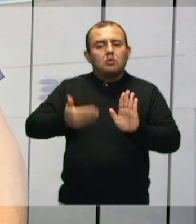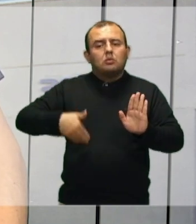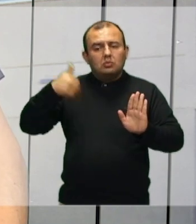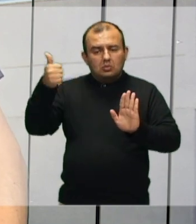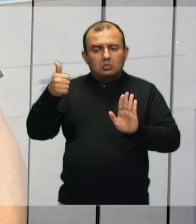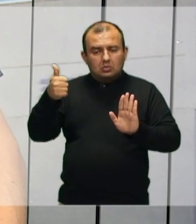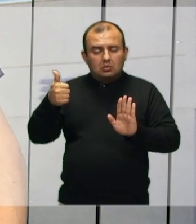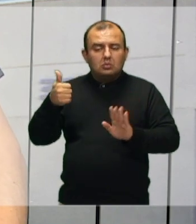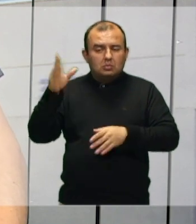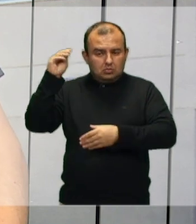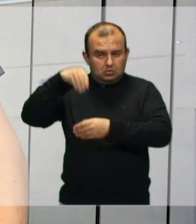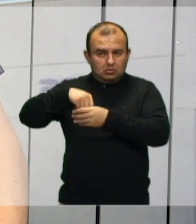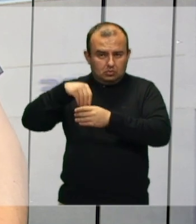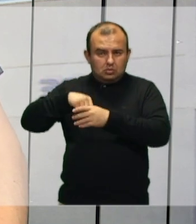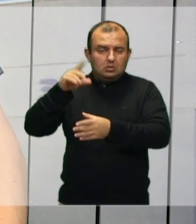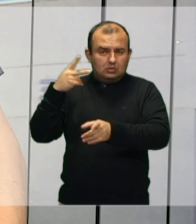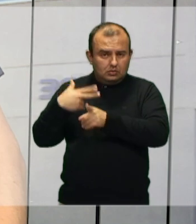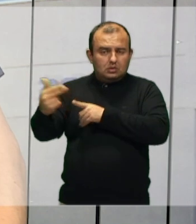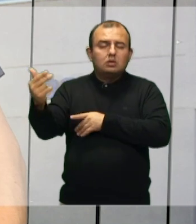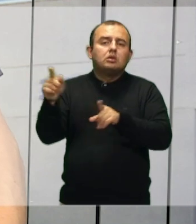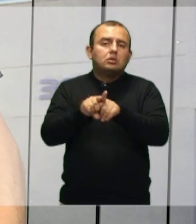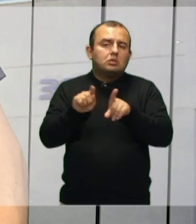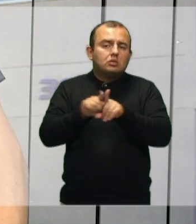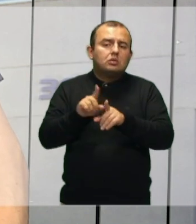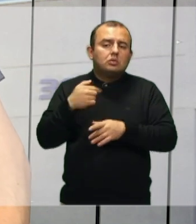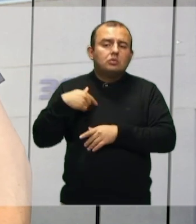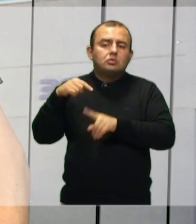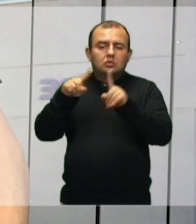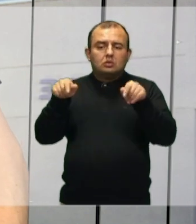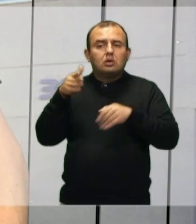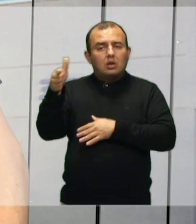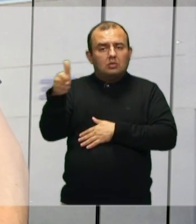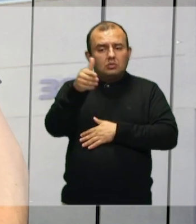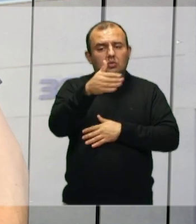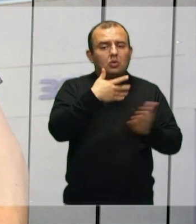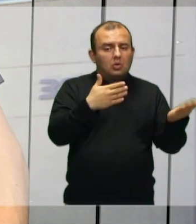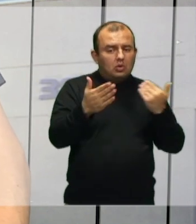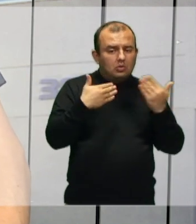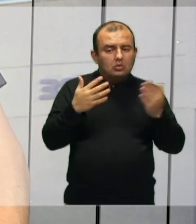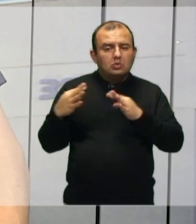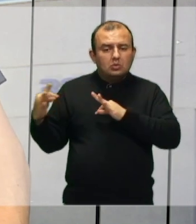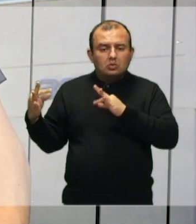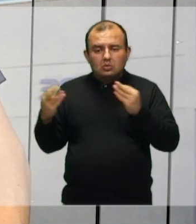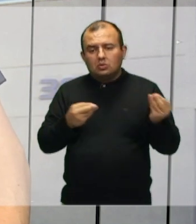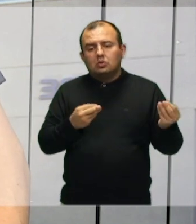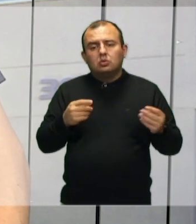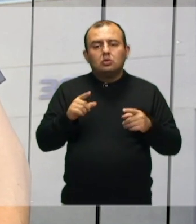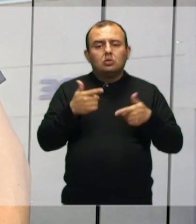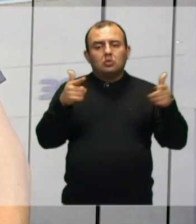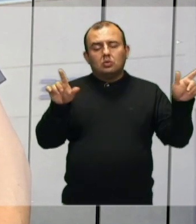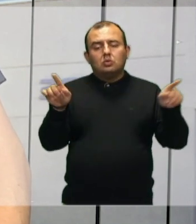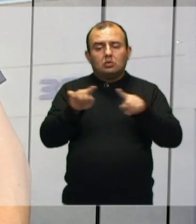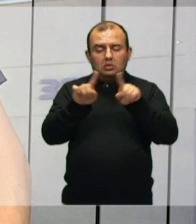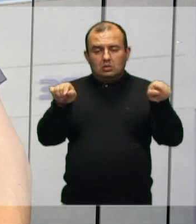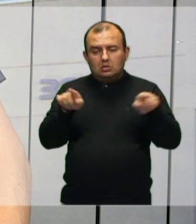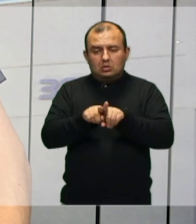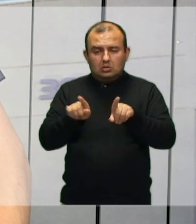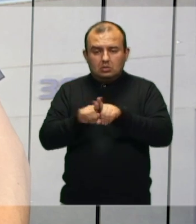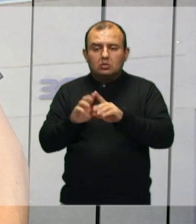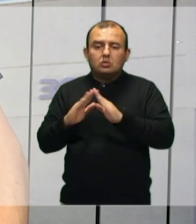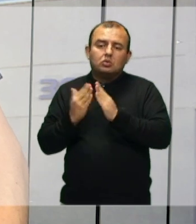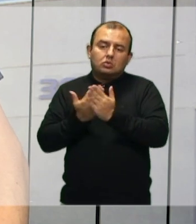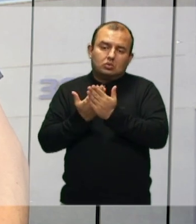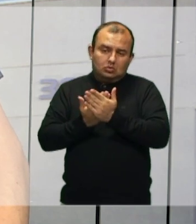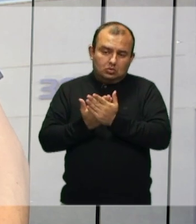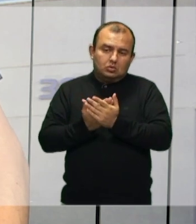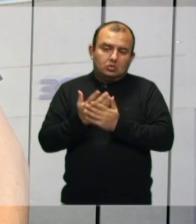eleição. Também eu fui de sala em sala conversando com as demais turmas que tem na escola,